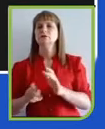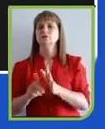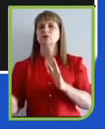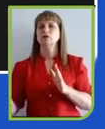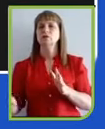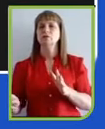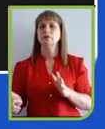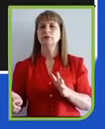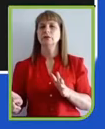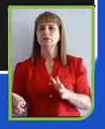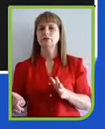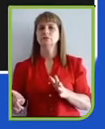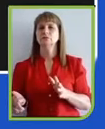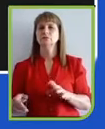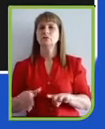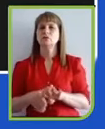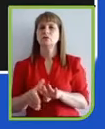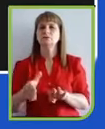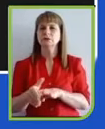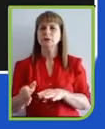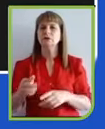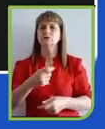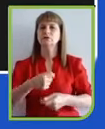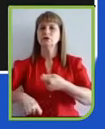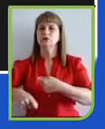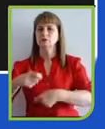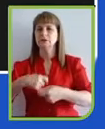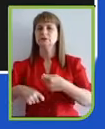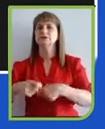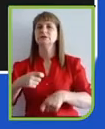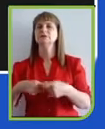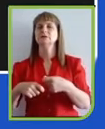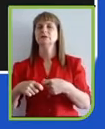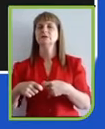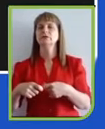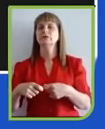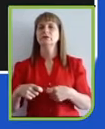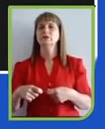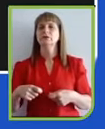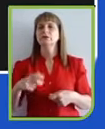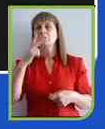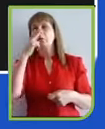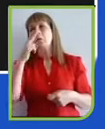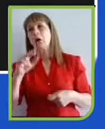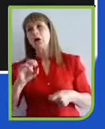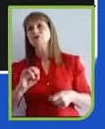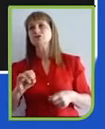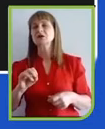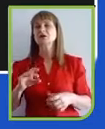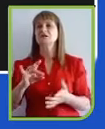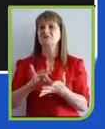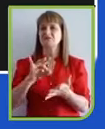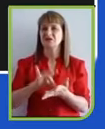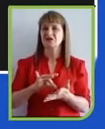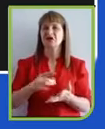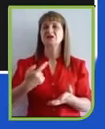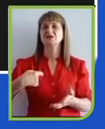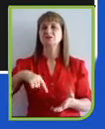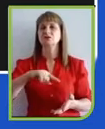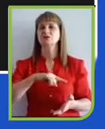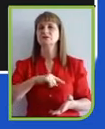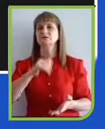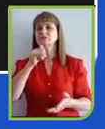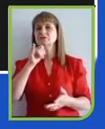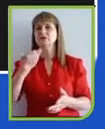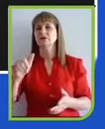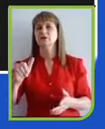membros independentes e no próprio conselho, e eu acho que no fundo a gente está falando de uma grande mudança na